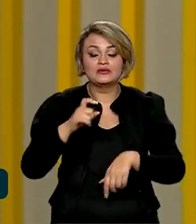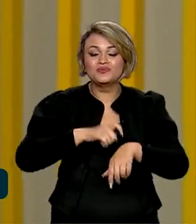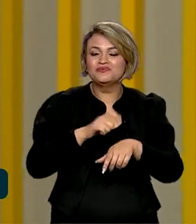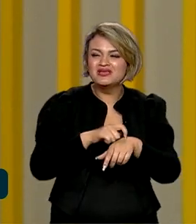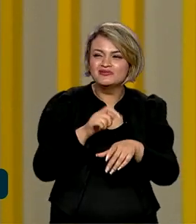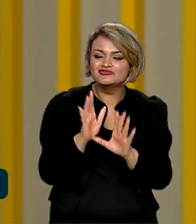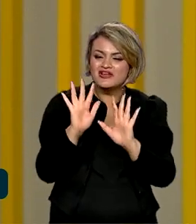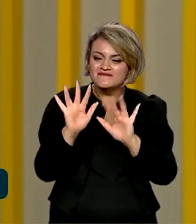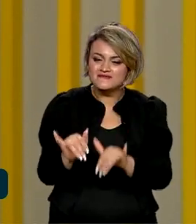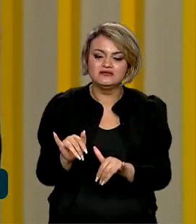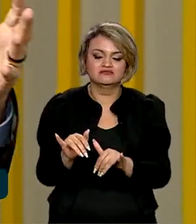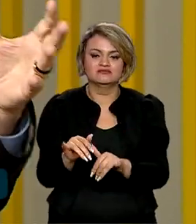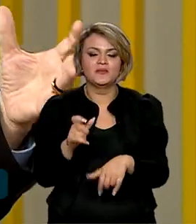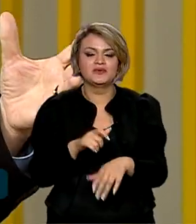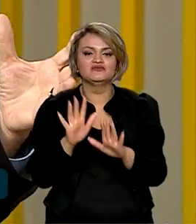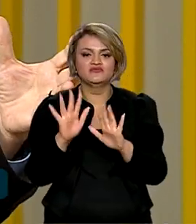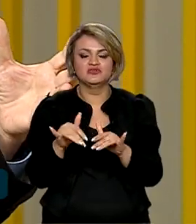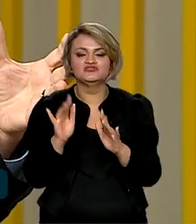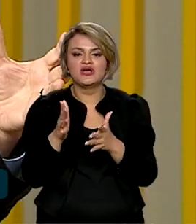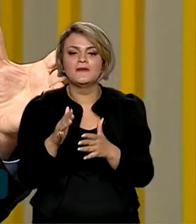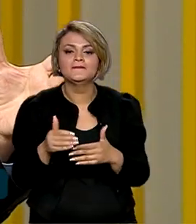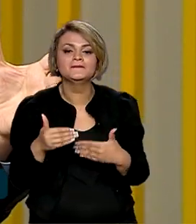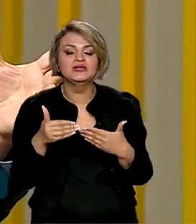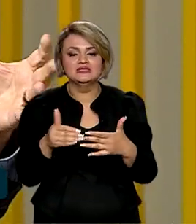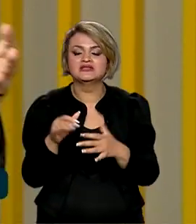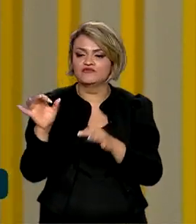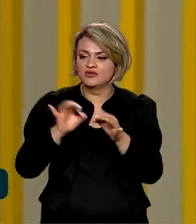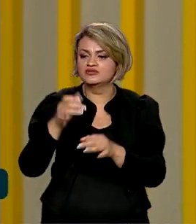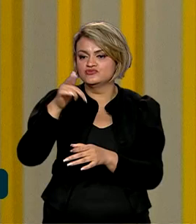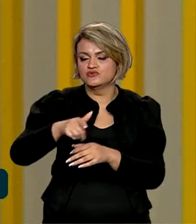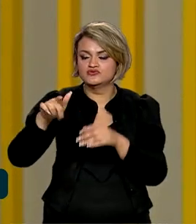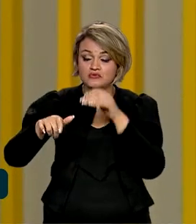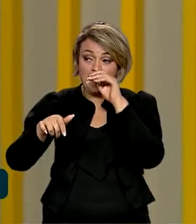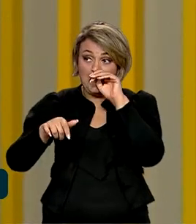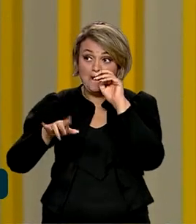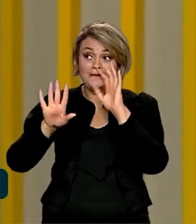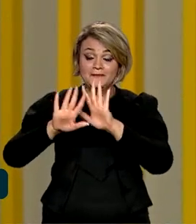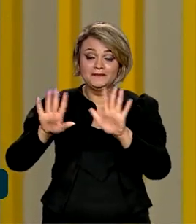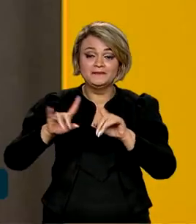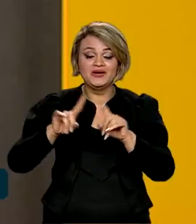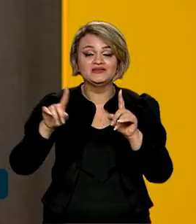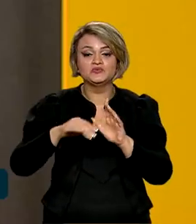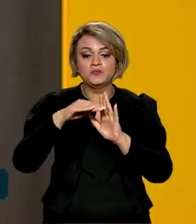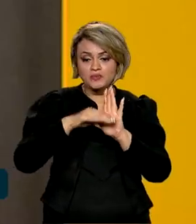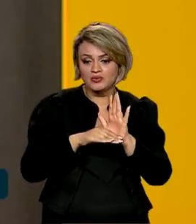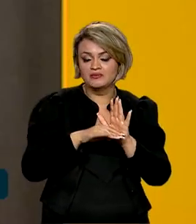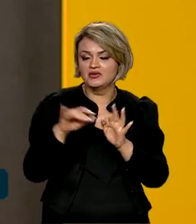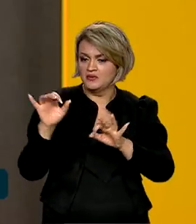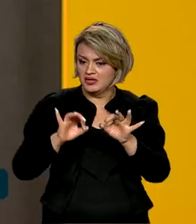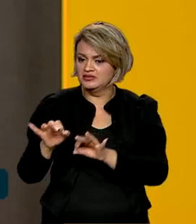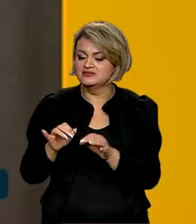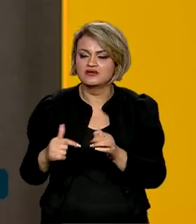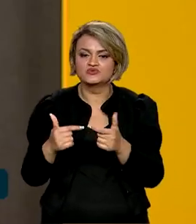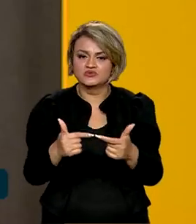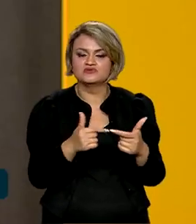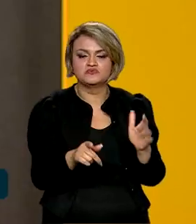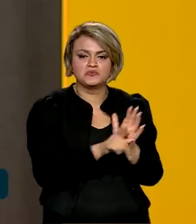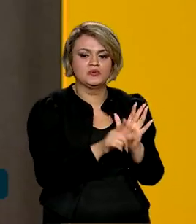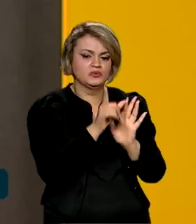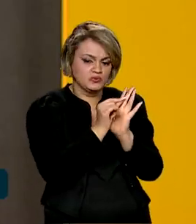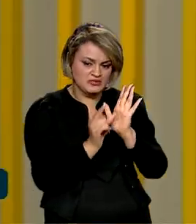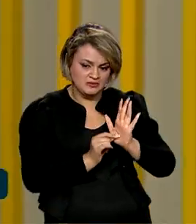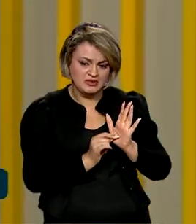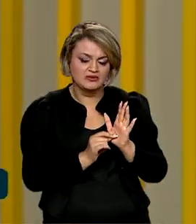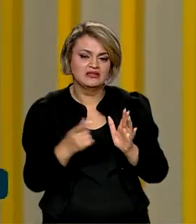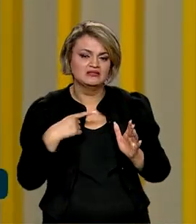final da reconstrução. Os ministérios foram recriados, mas os programas que eles administram e as ações orçamentárias